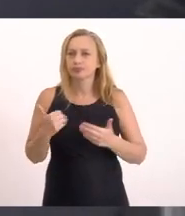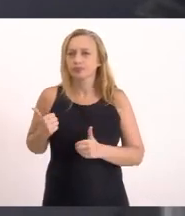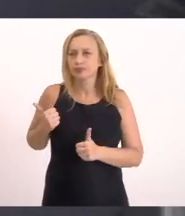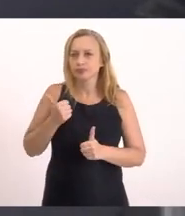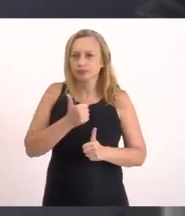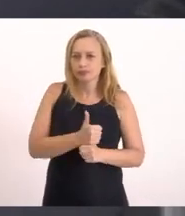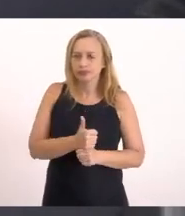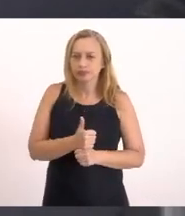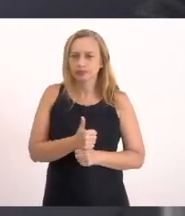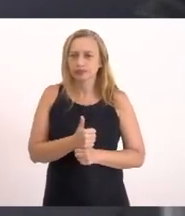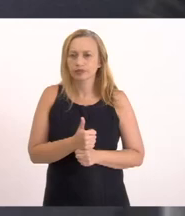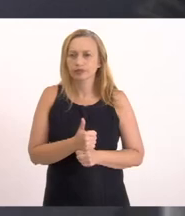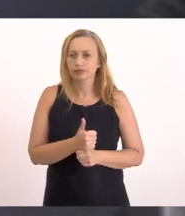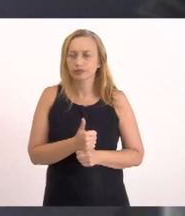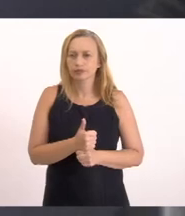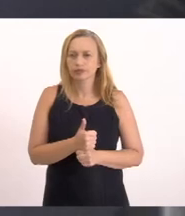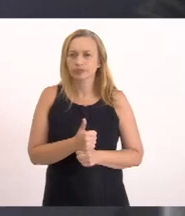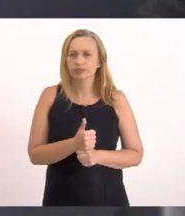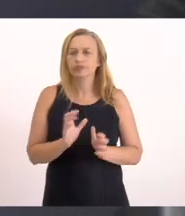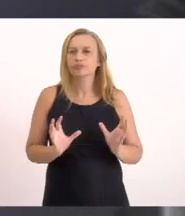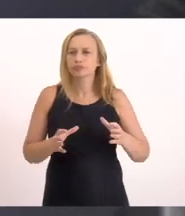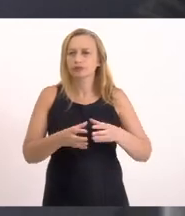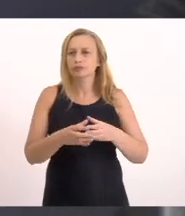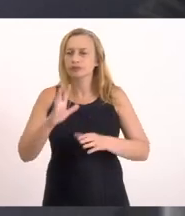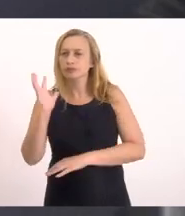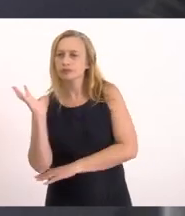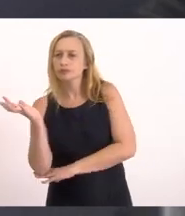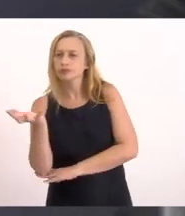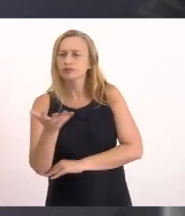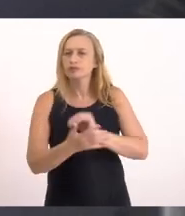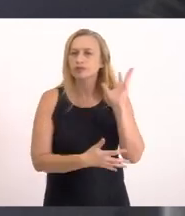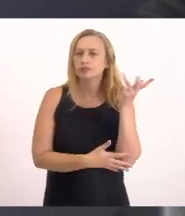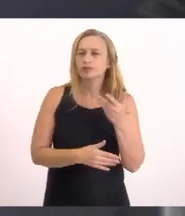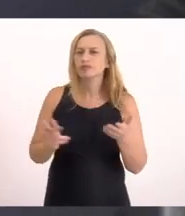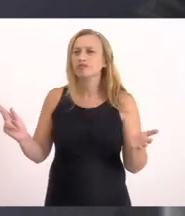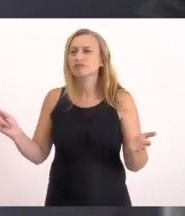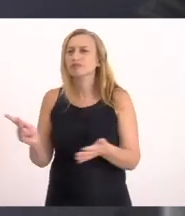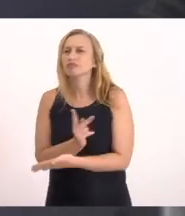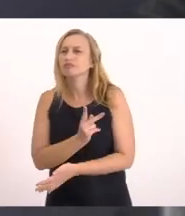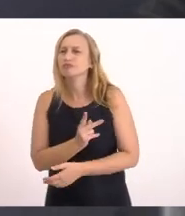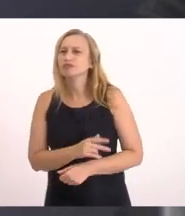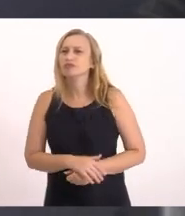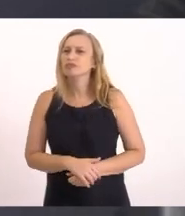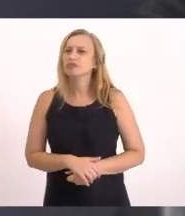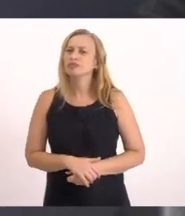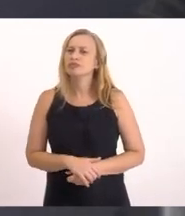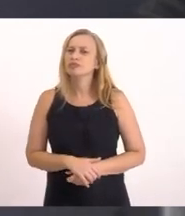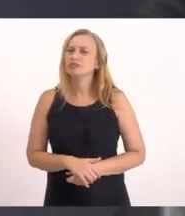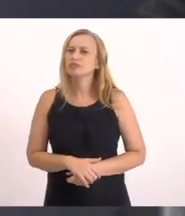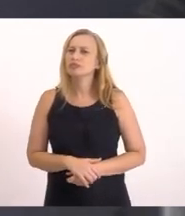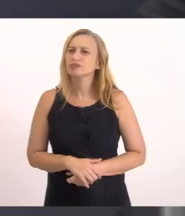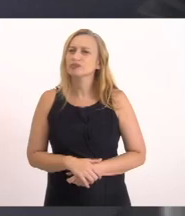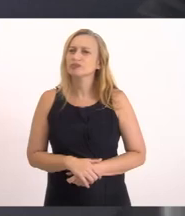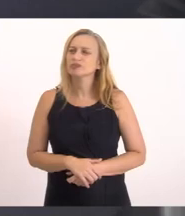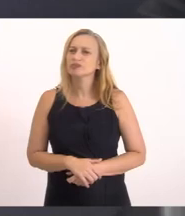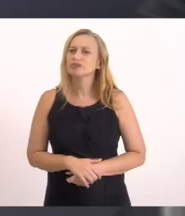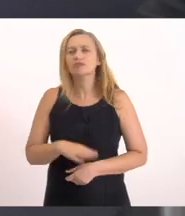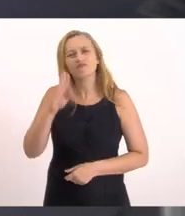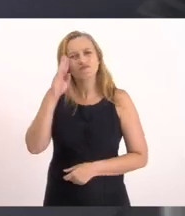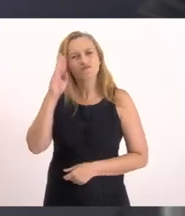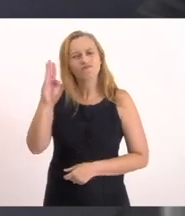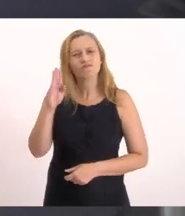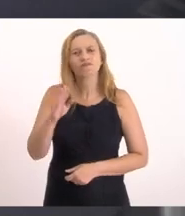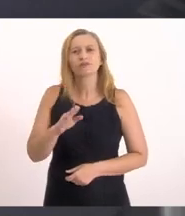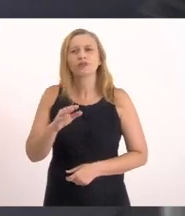Esse bienio A presidência Da Comissão De Meio Ambiente Isso acontece Que eu acho que o principal